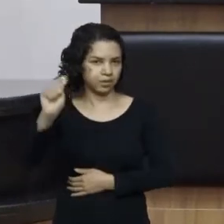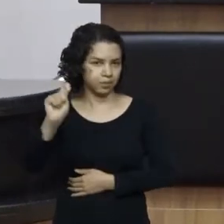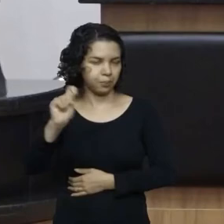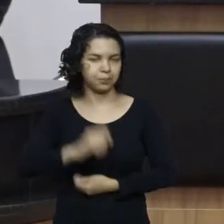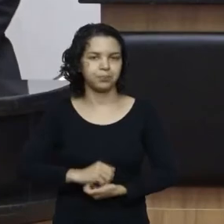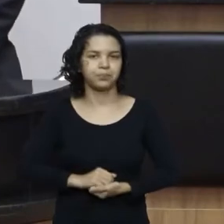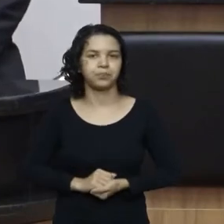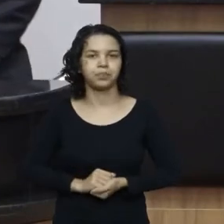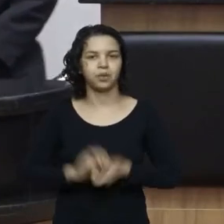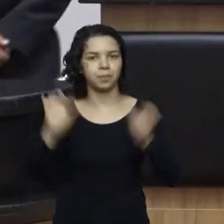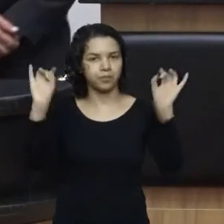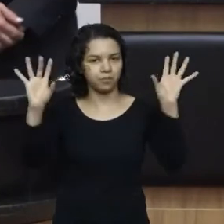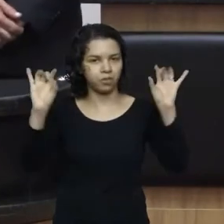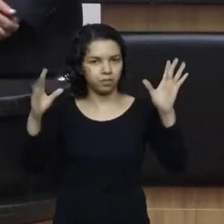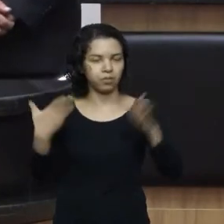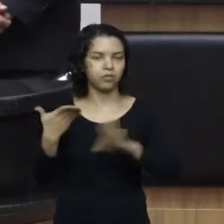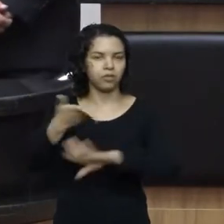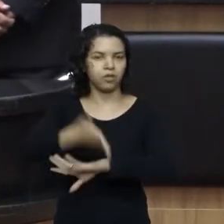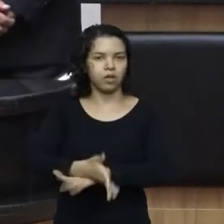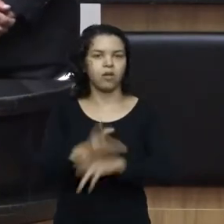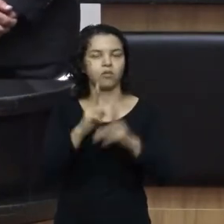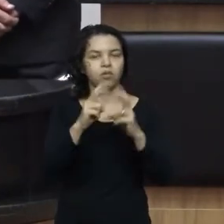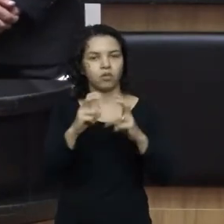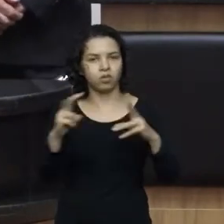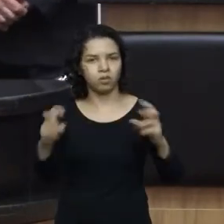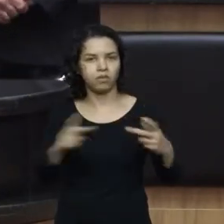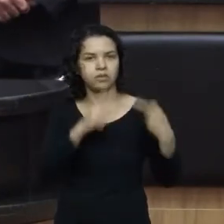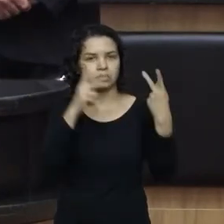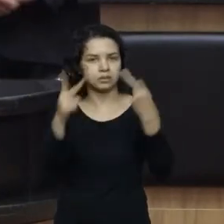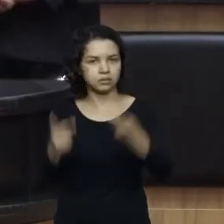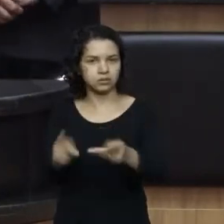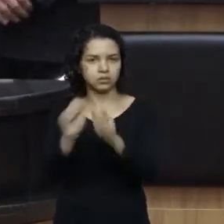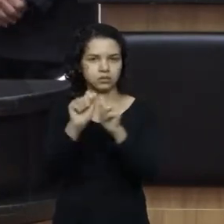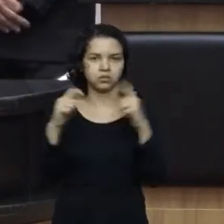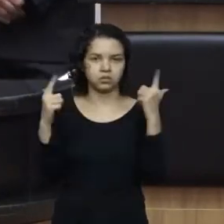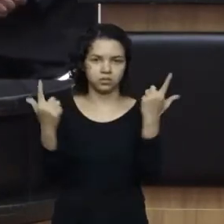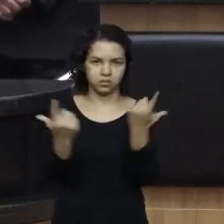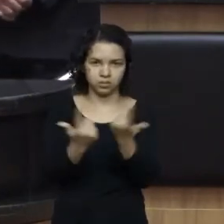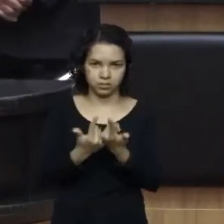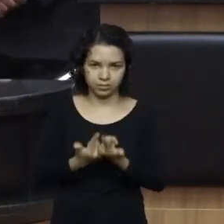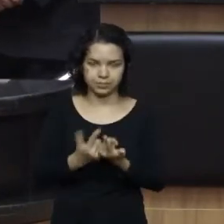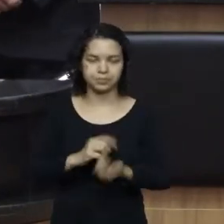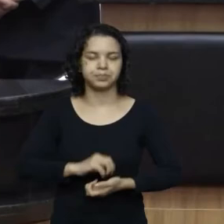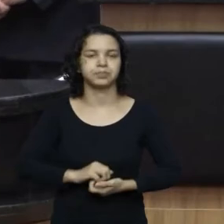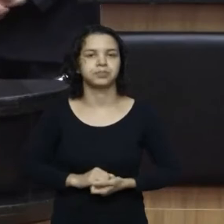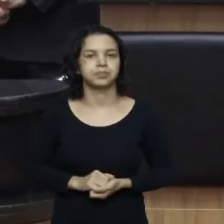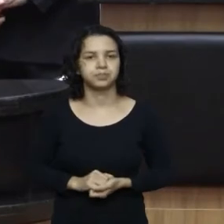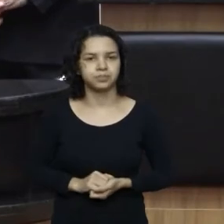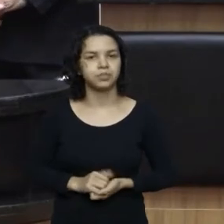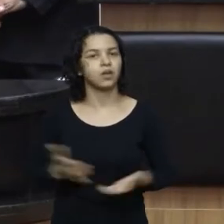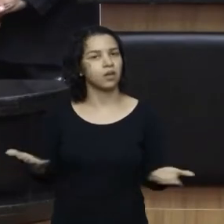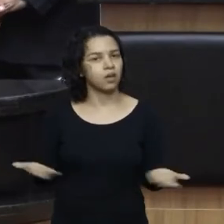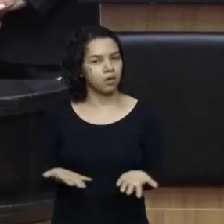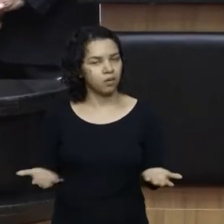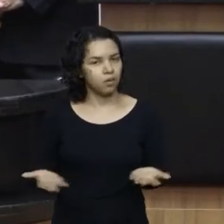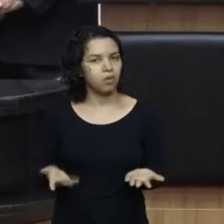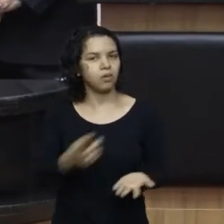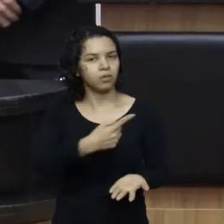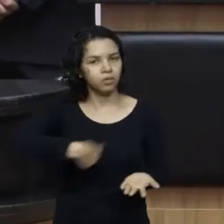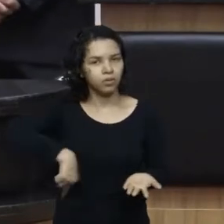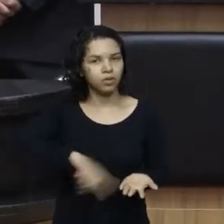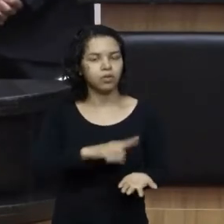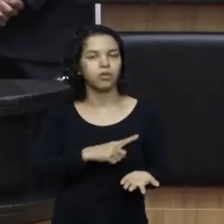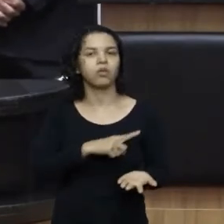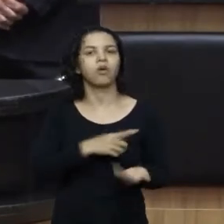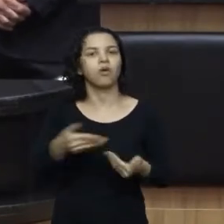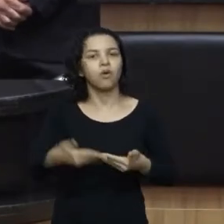Que privilégio vir a Florianópolis e visitar a Assembleia Legislativa de Santa Catarina. Desde já, convidamos a todos para